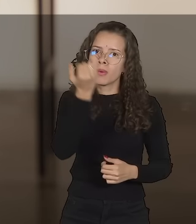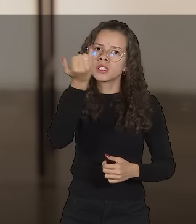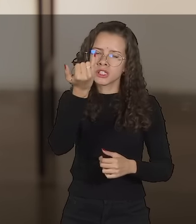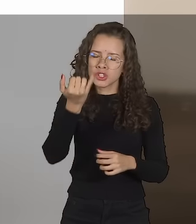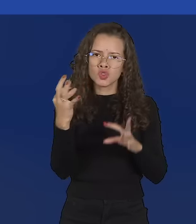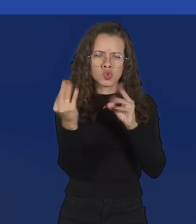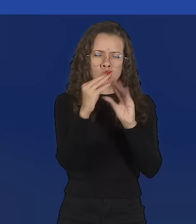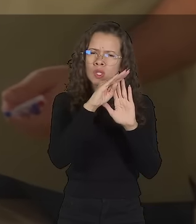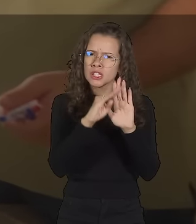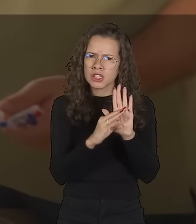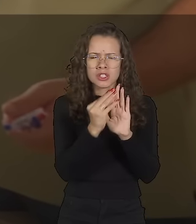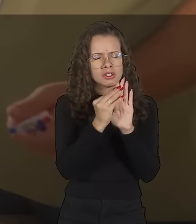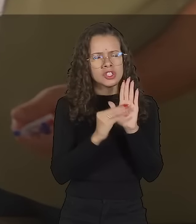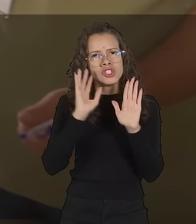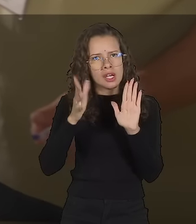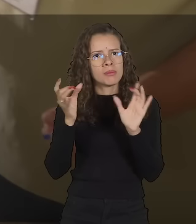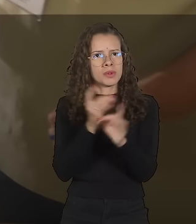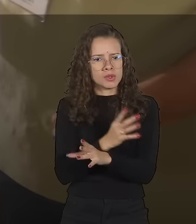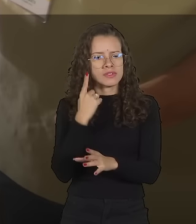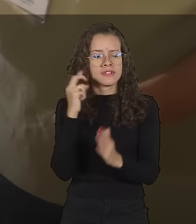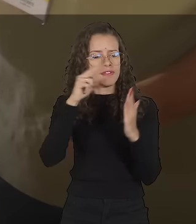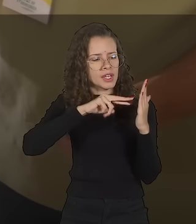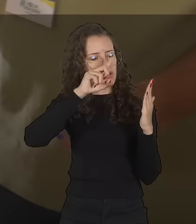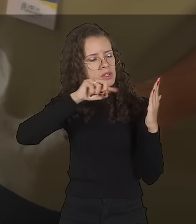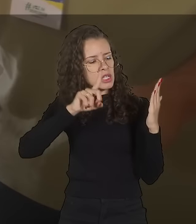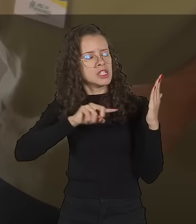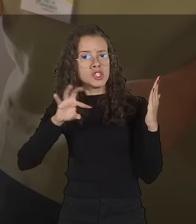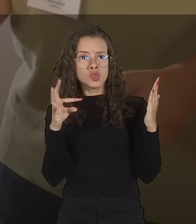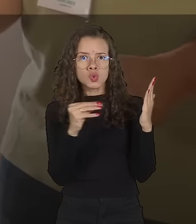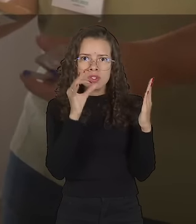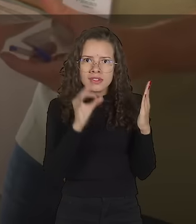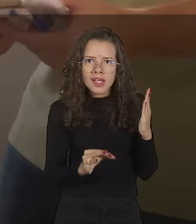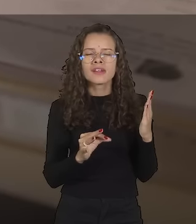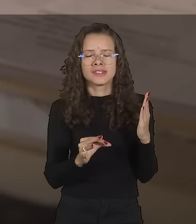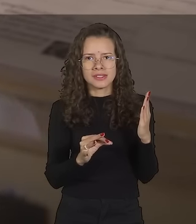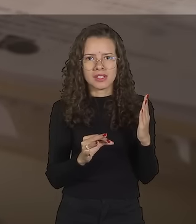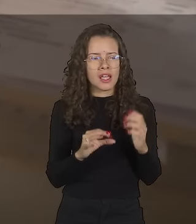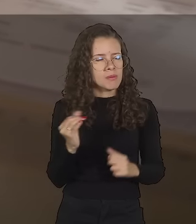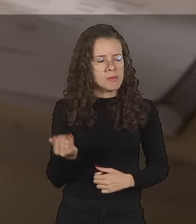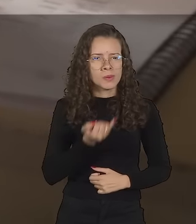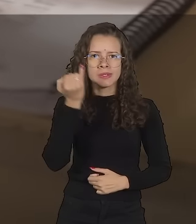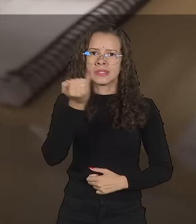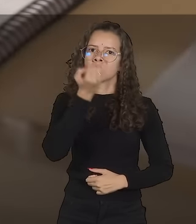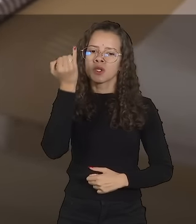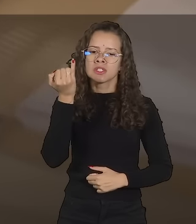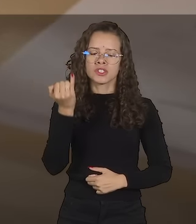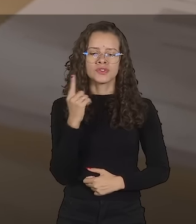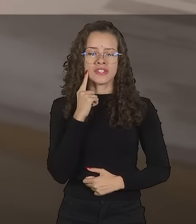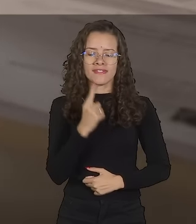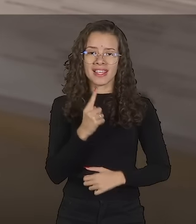enquanto vota. Juntamente com a preparação do ambiente, confira todos os materiais de votação entregues. É